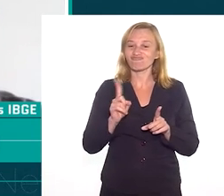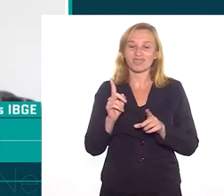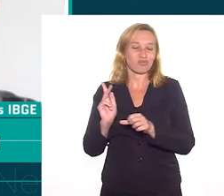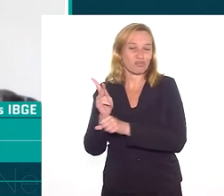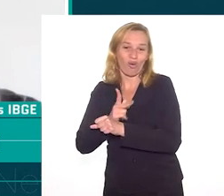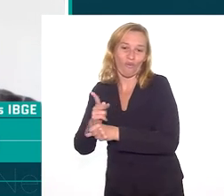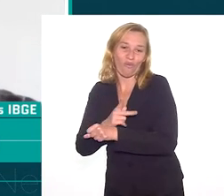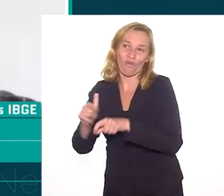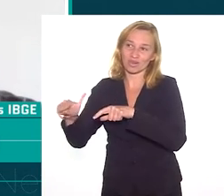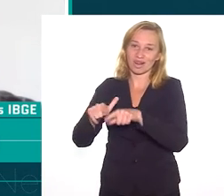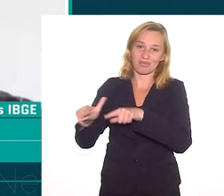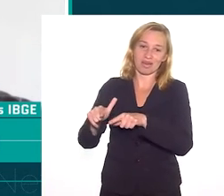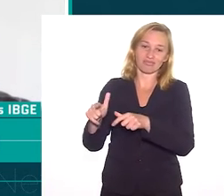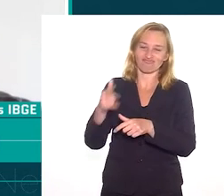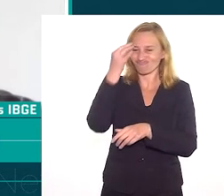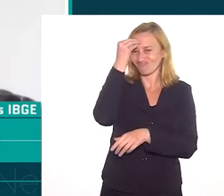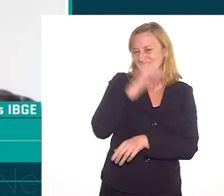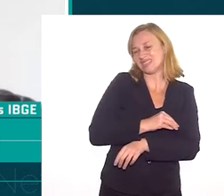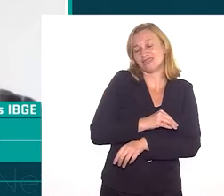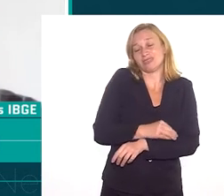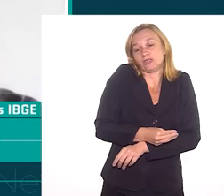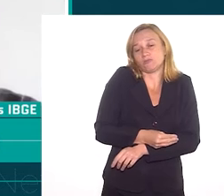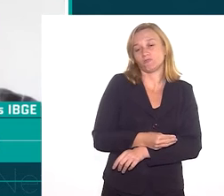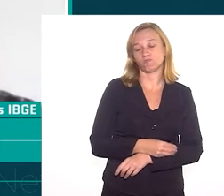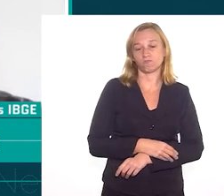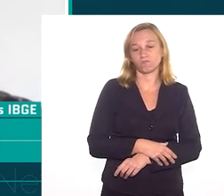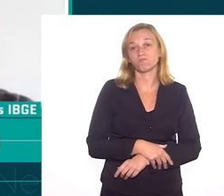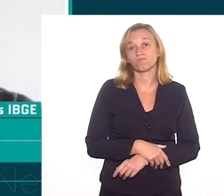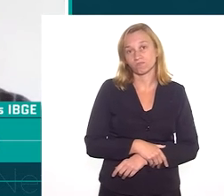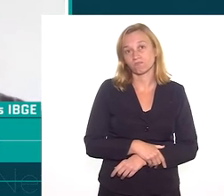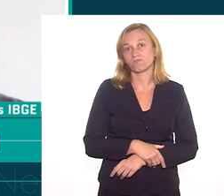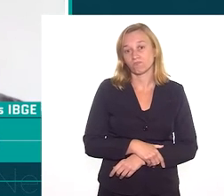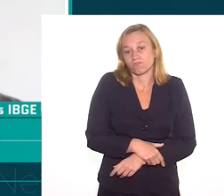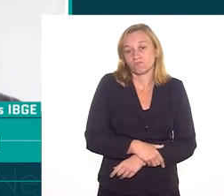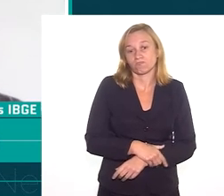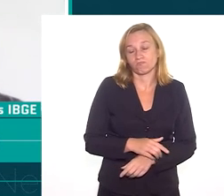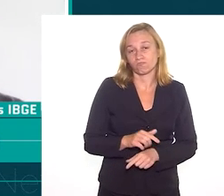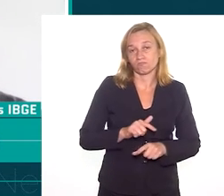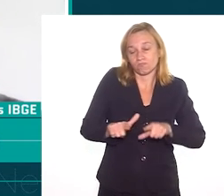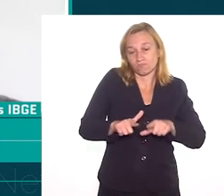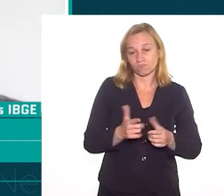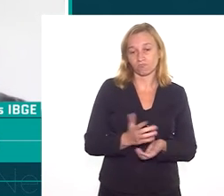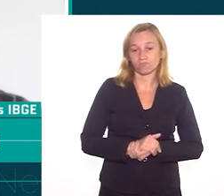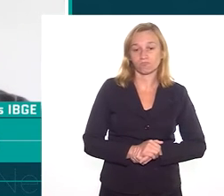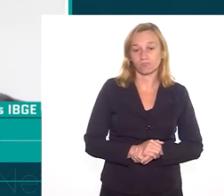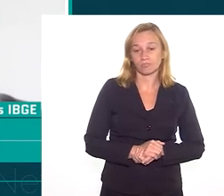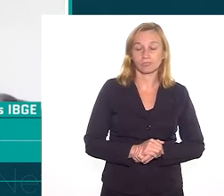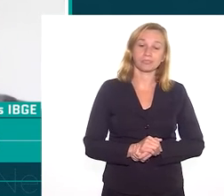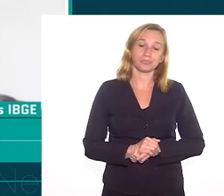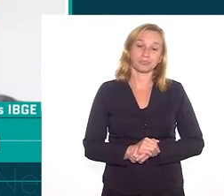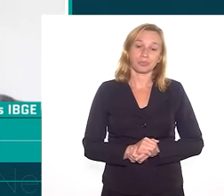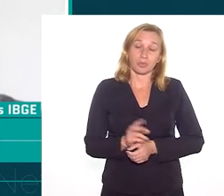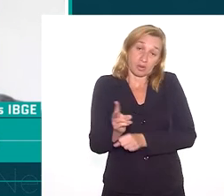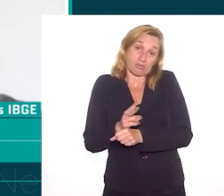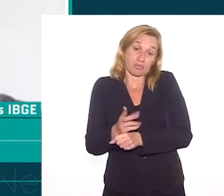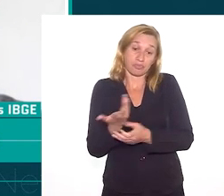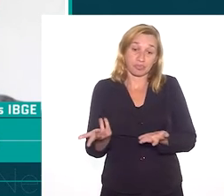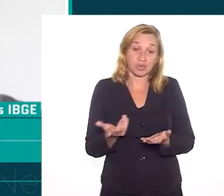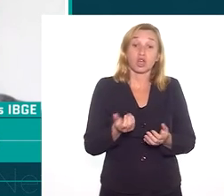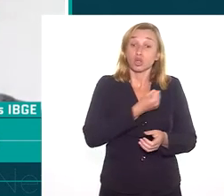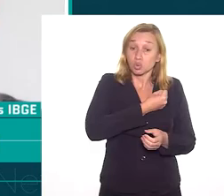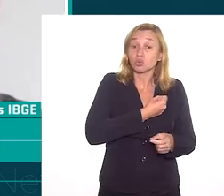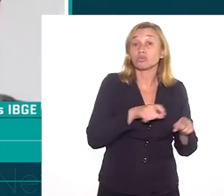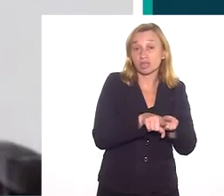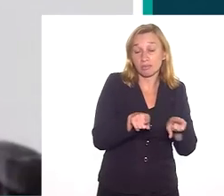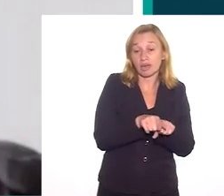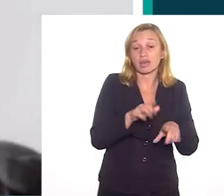está disponível, mas não procurou emprego, muitas vezes porque desistiu de tanto não obter esse emprego e ela deixa